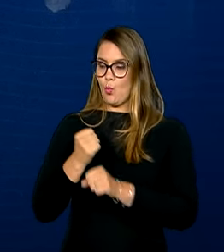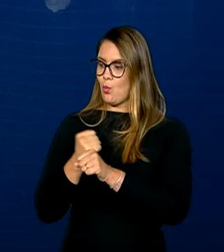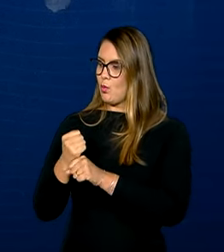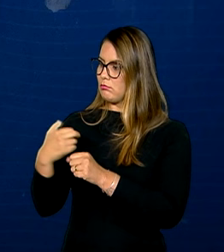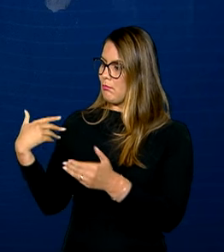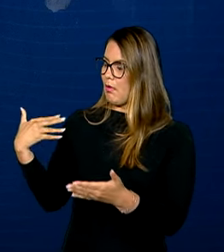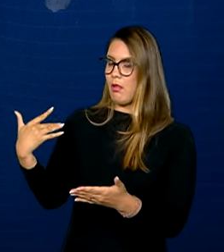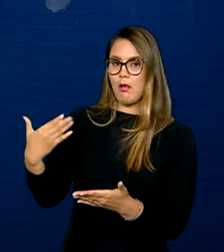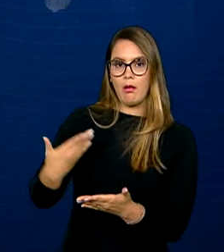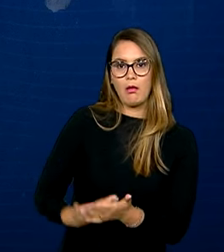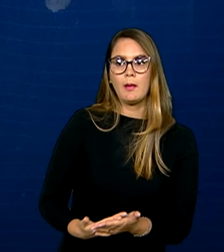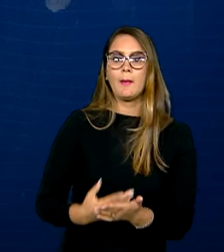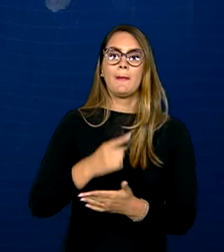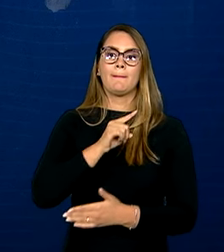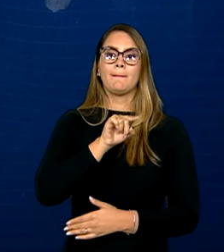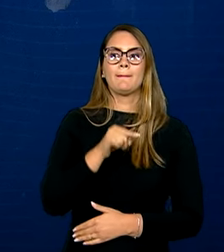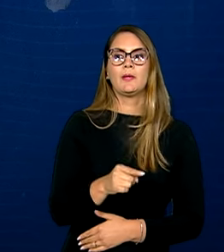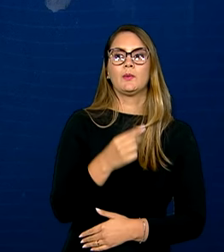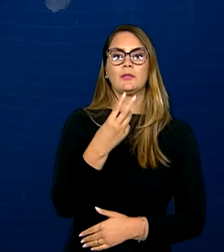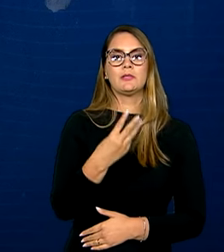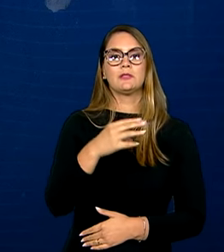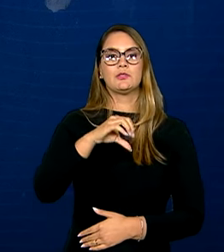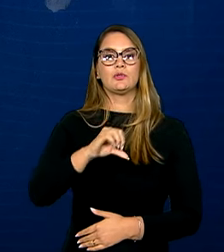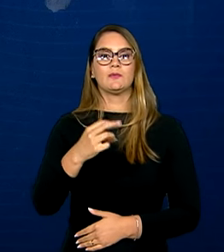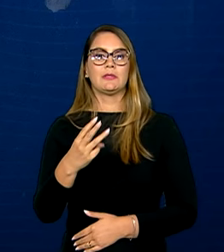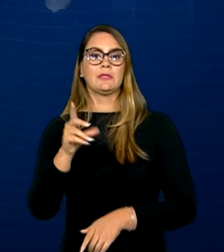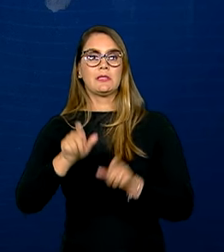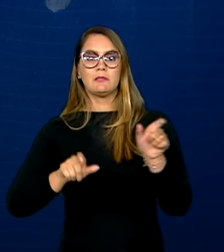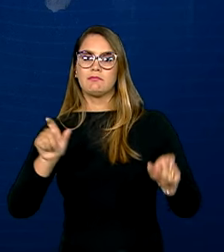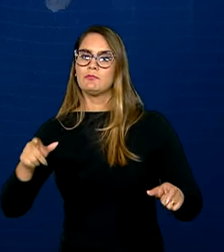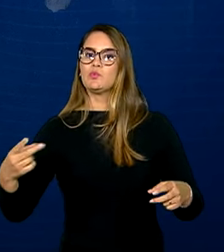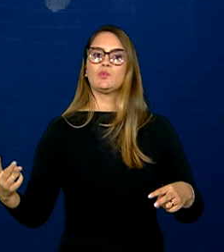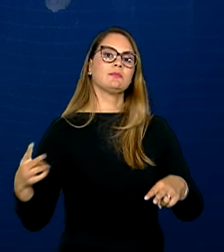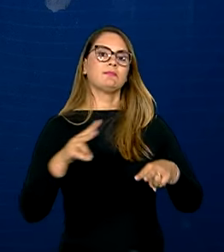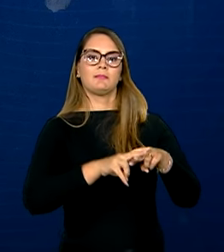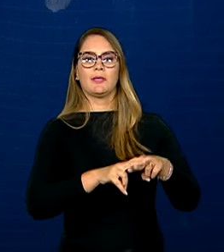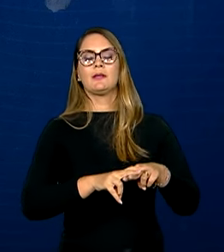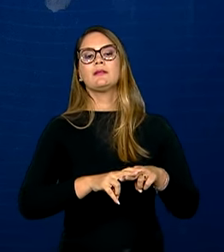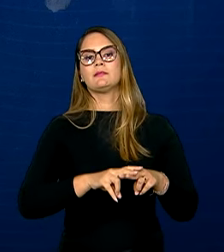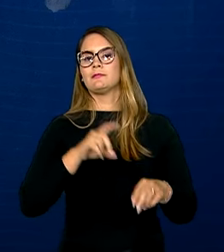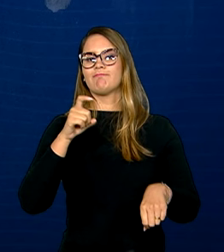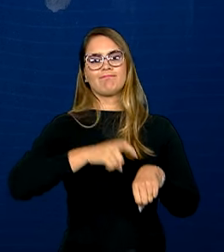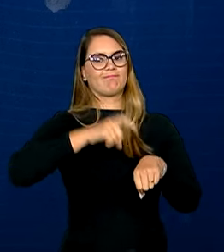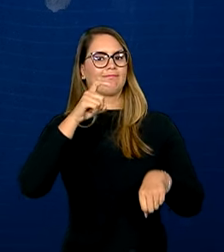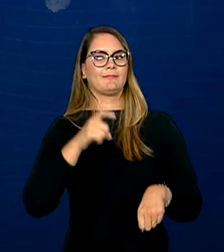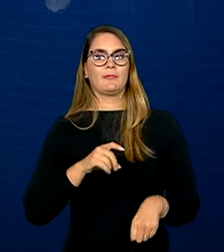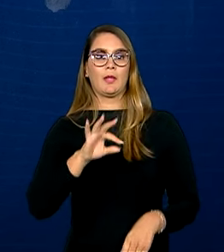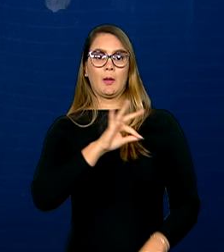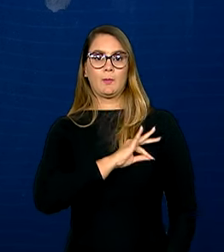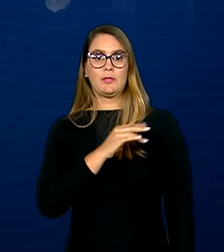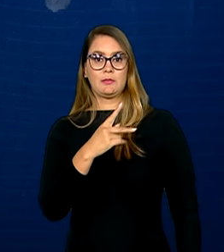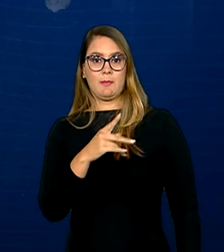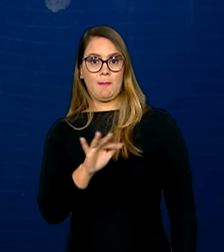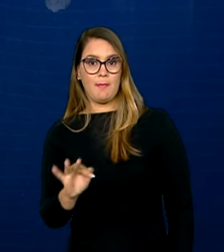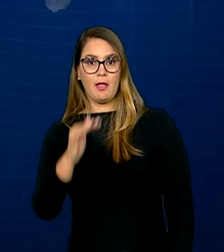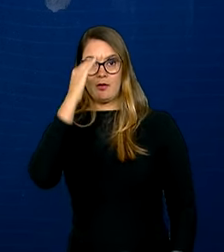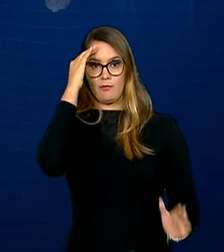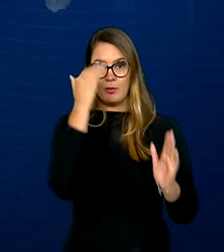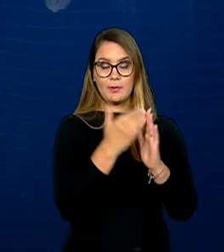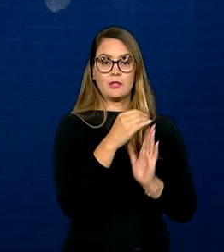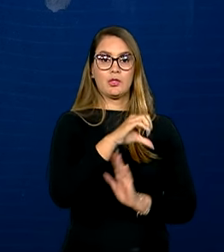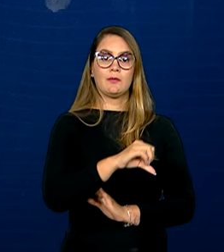operação Lesa Pátria, 1.393 pessoas foram presas em flagrante. A Polícia Federal cumpriu